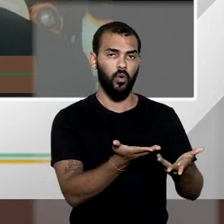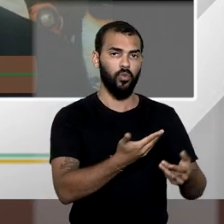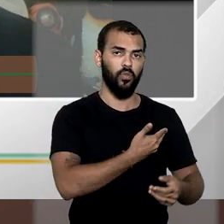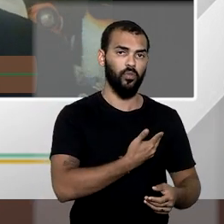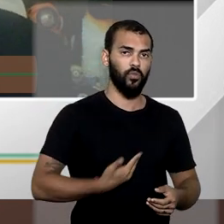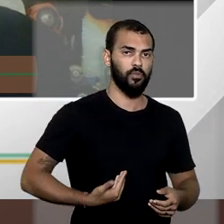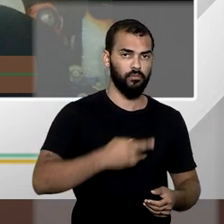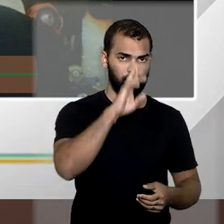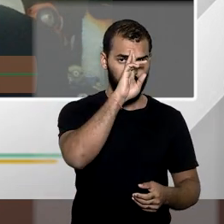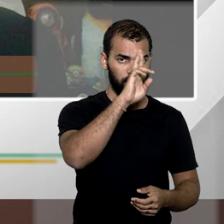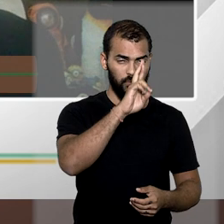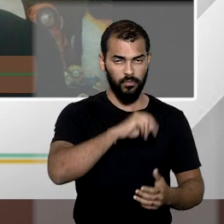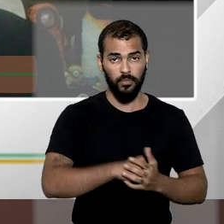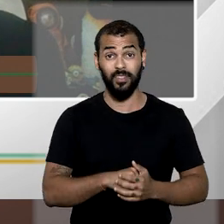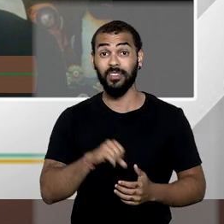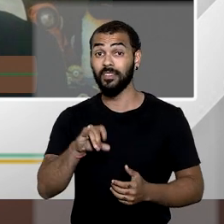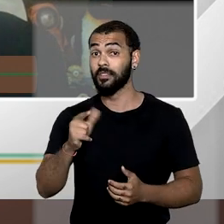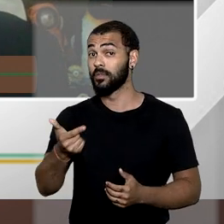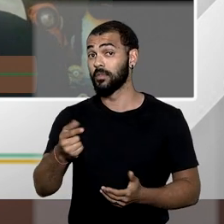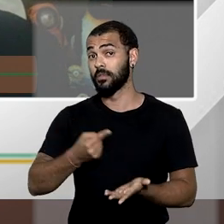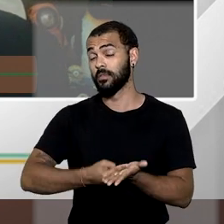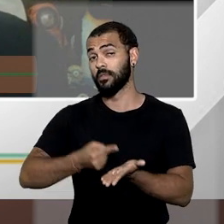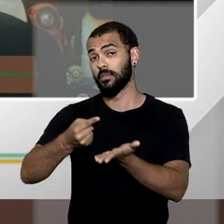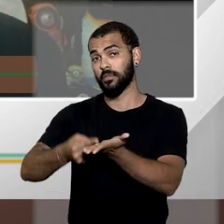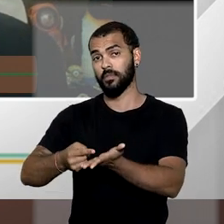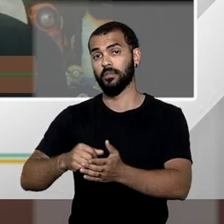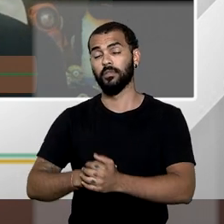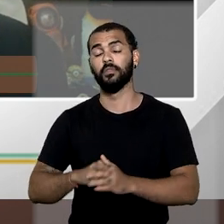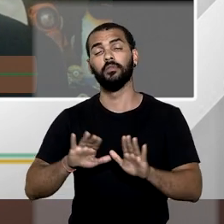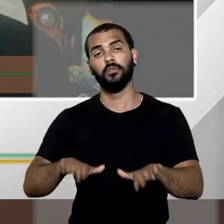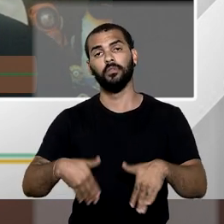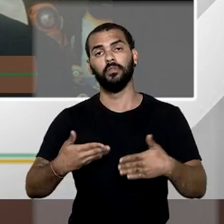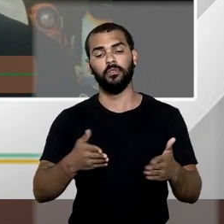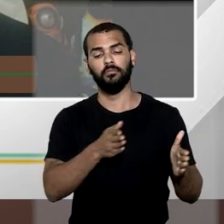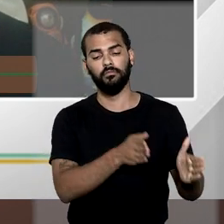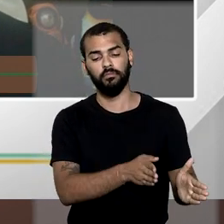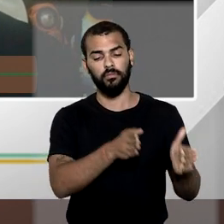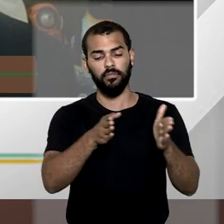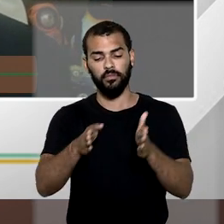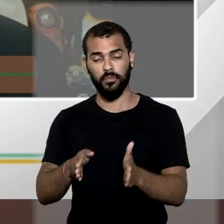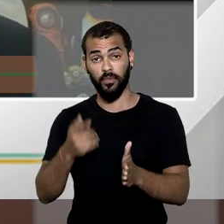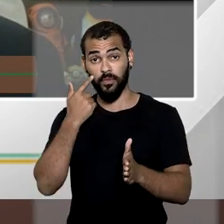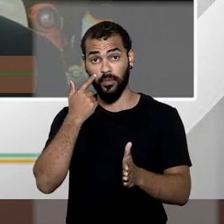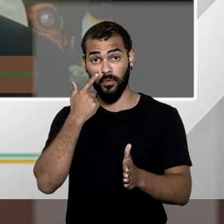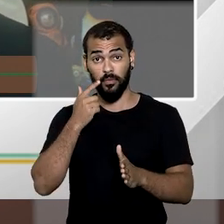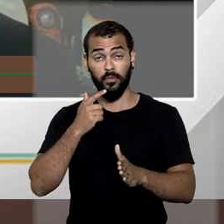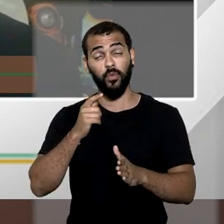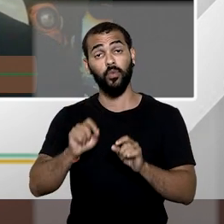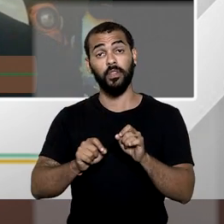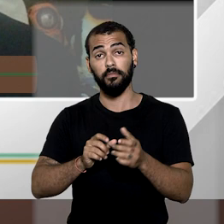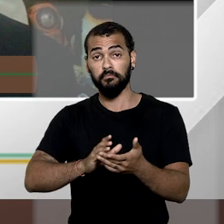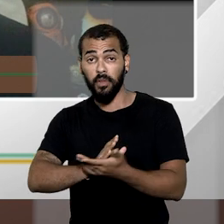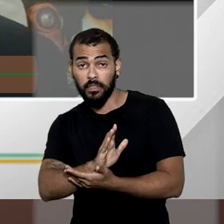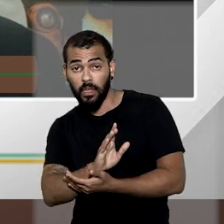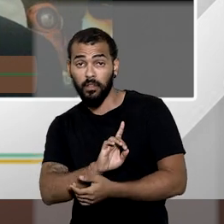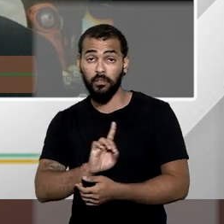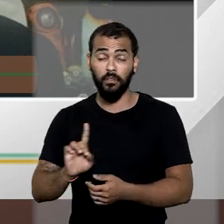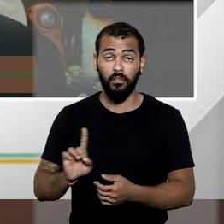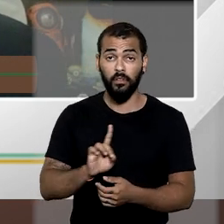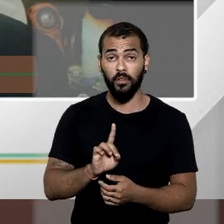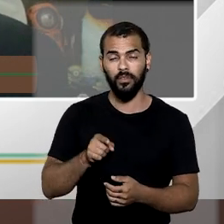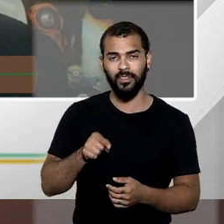acordo que é geralmente o que acontece parte-se para a fase probatória essa fase probatória nas